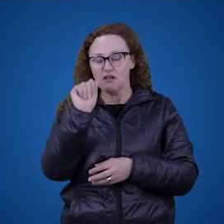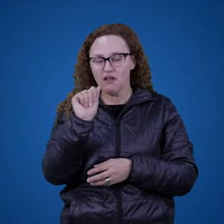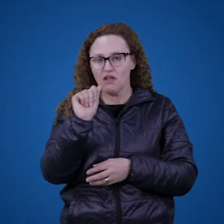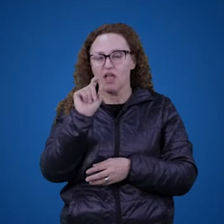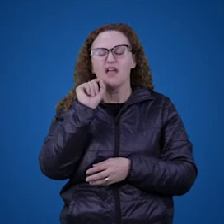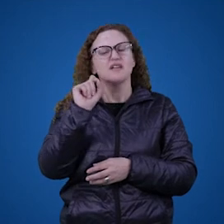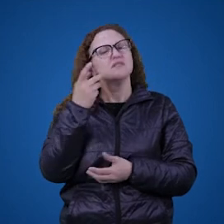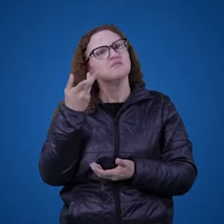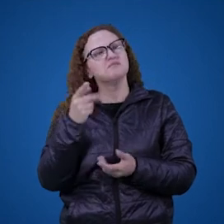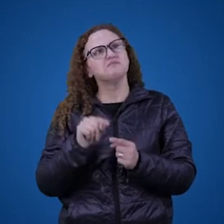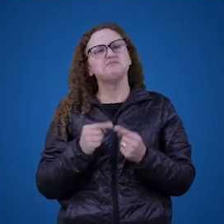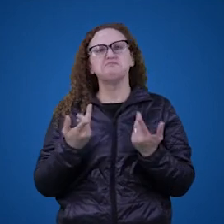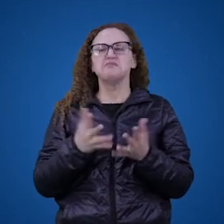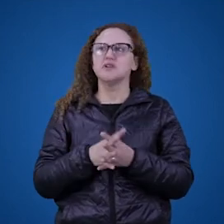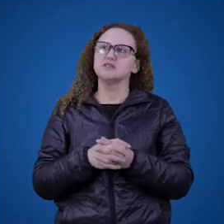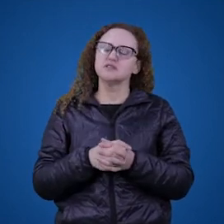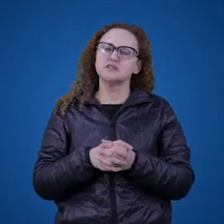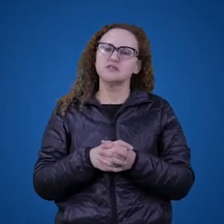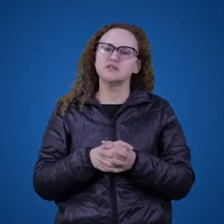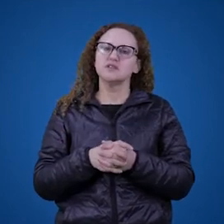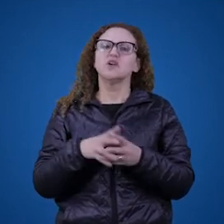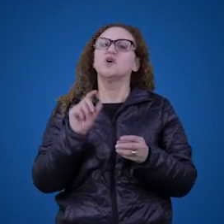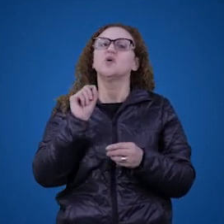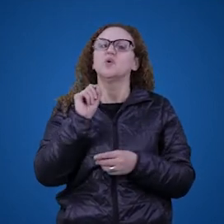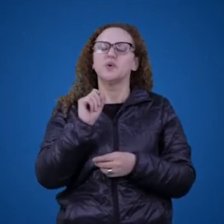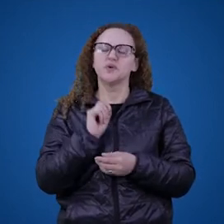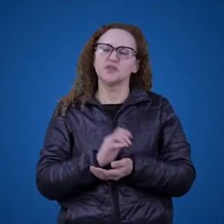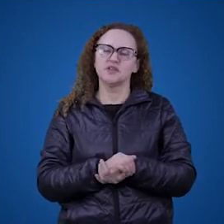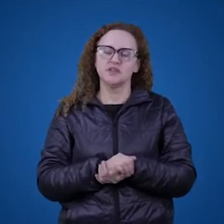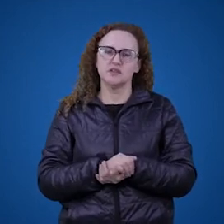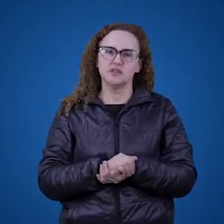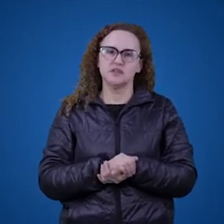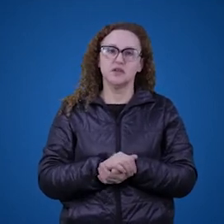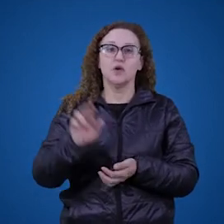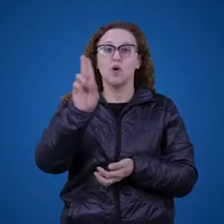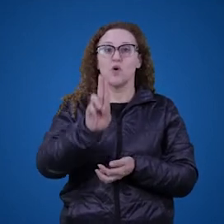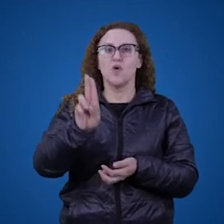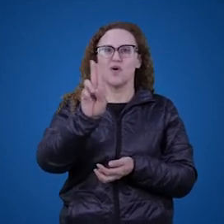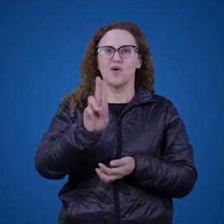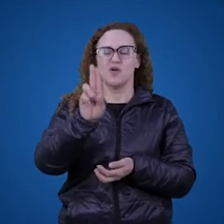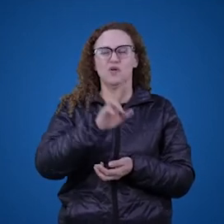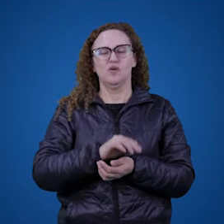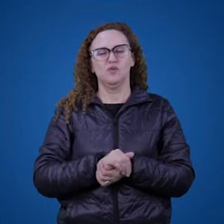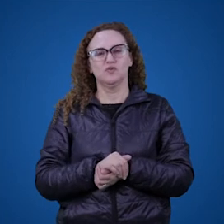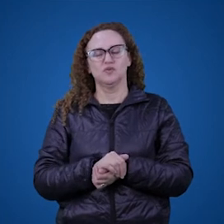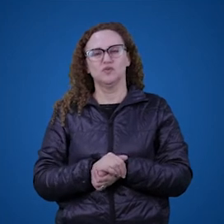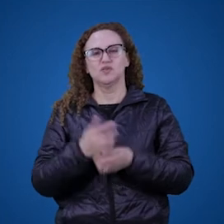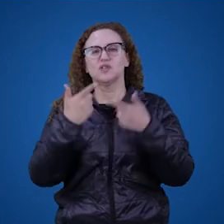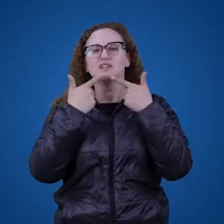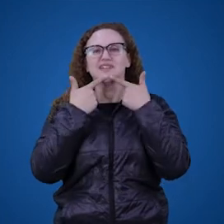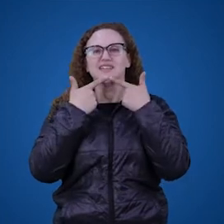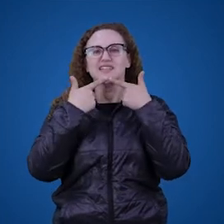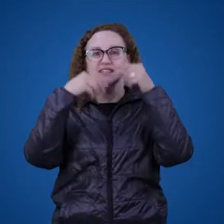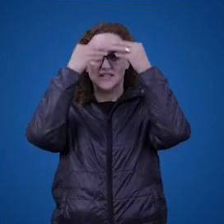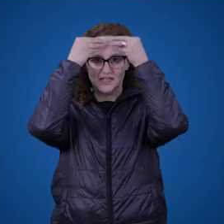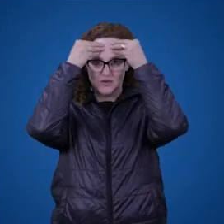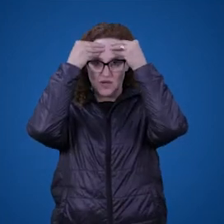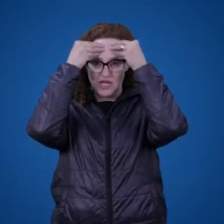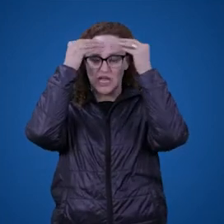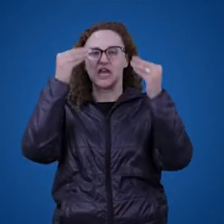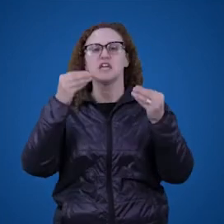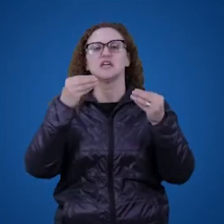contraintuitivo. Afinal de contas, não seria relevante dar maior peso para o uso que nós fazemos da linguagem na nossa